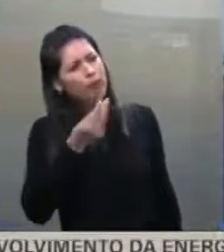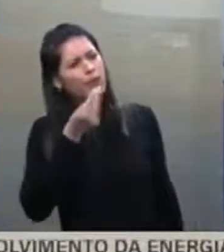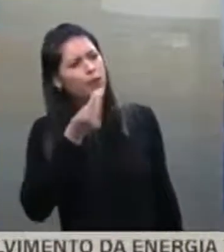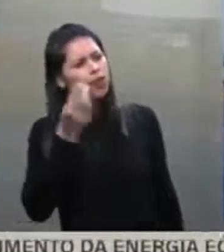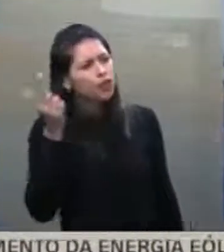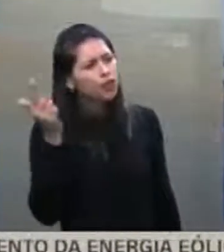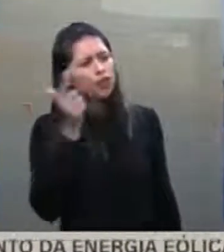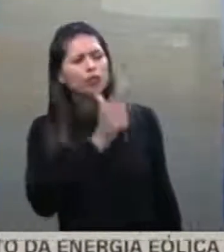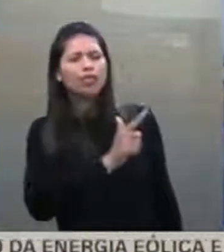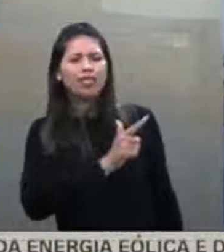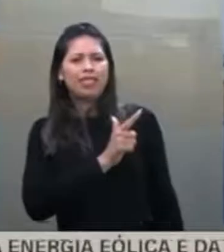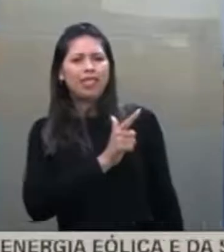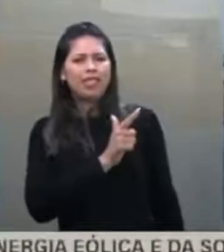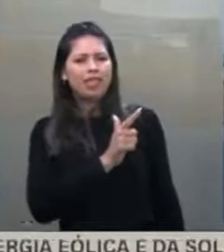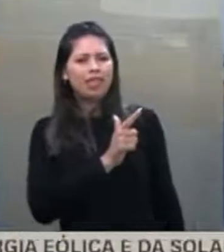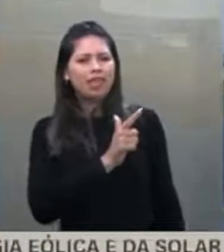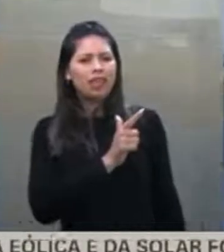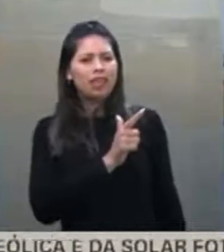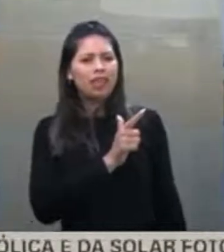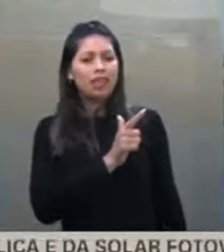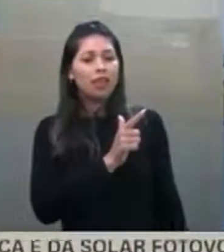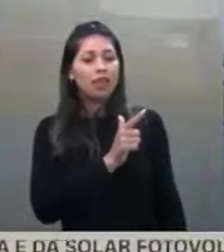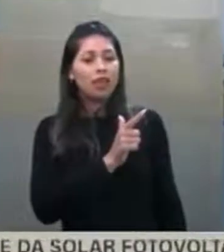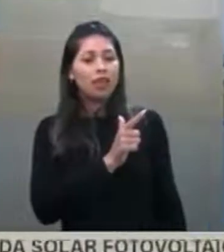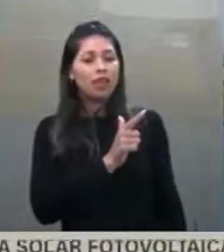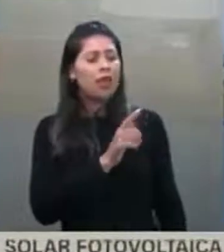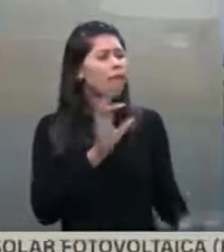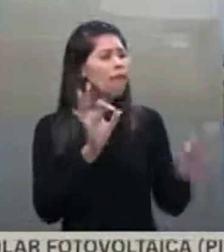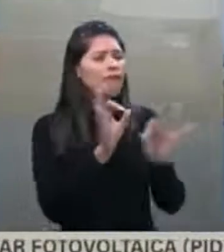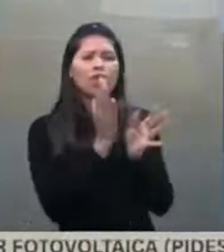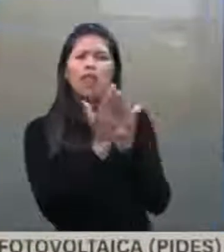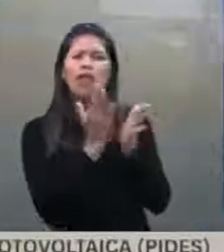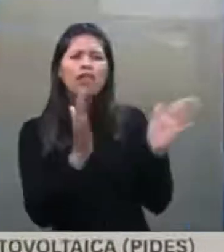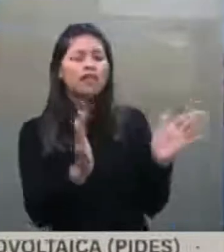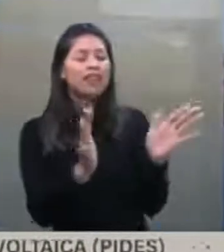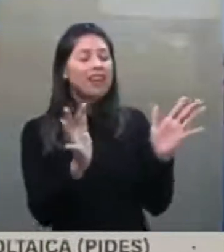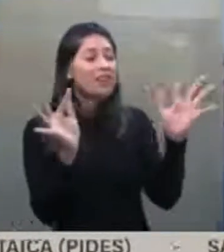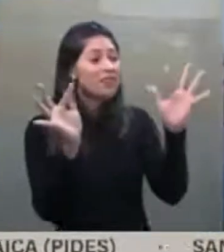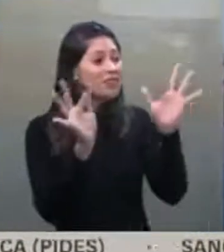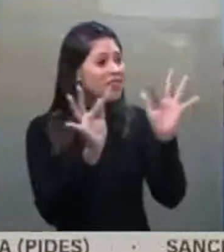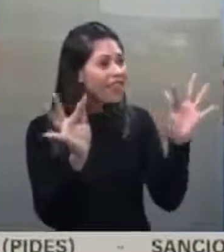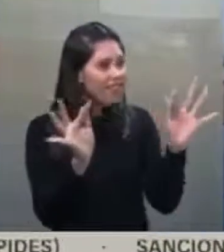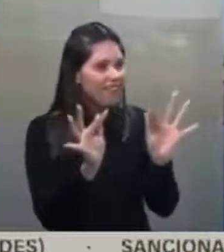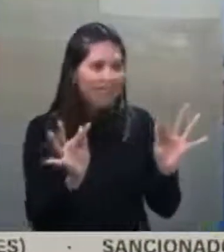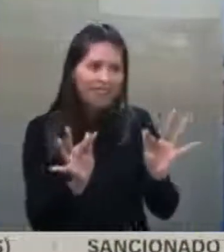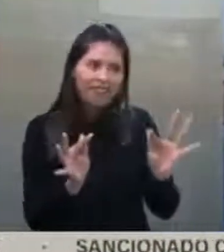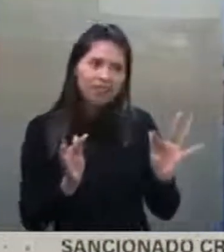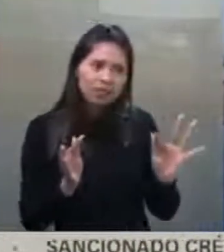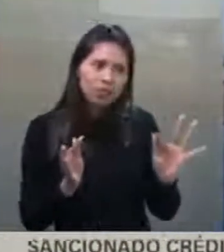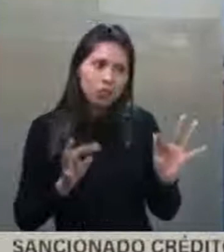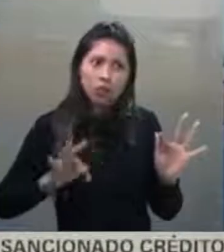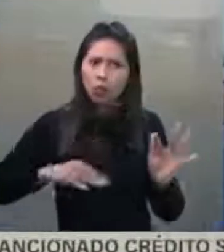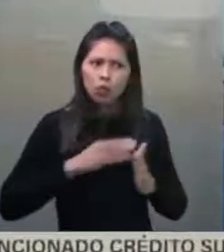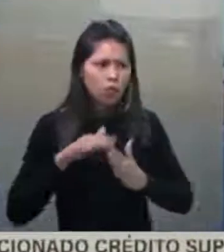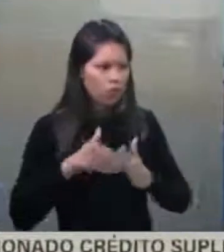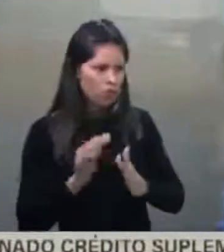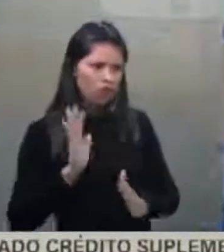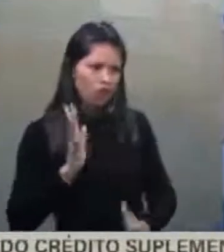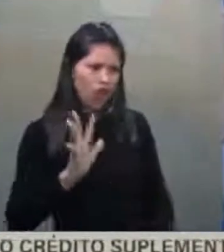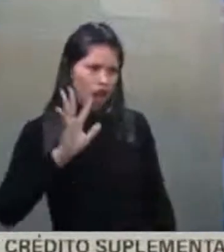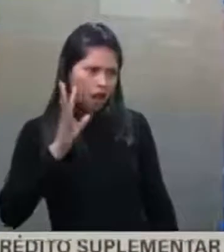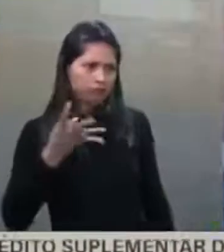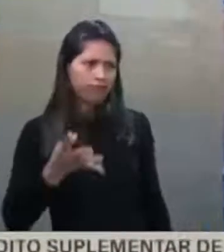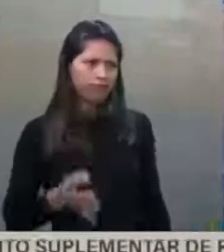um final, um desfecho feliz para toda essa celeuma que aconteceu, um